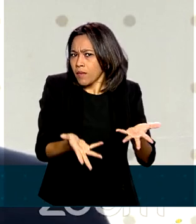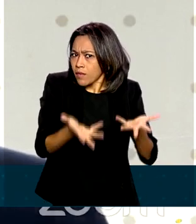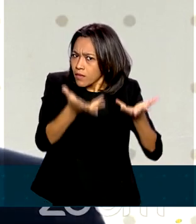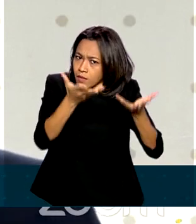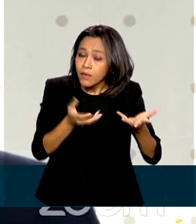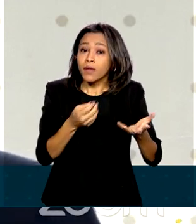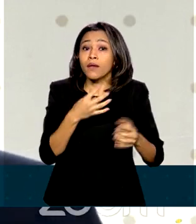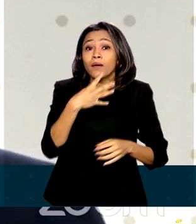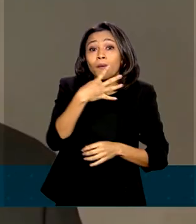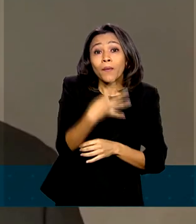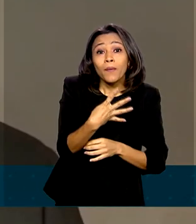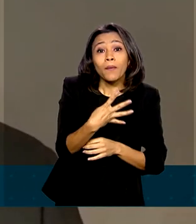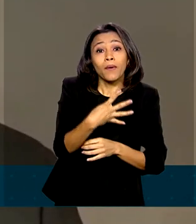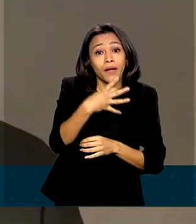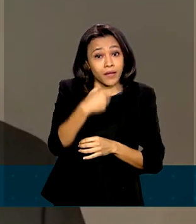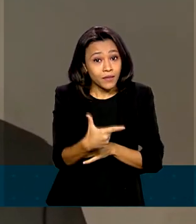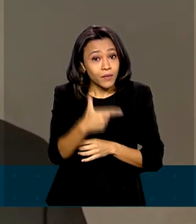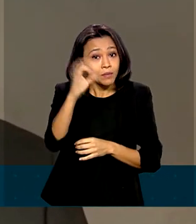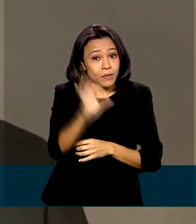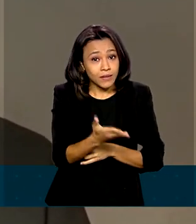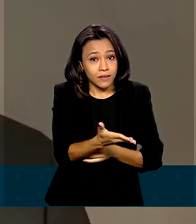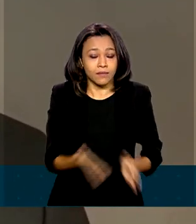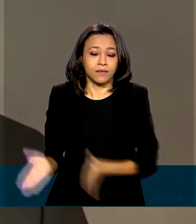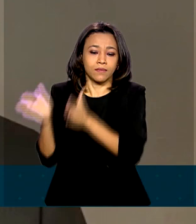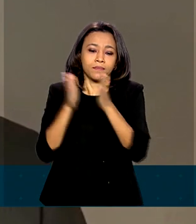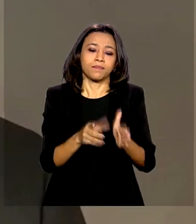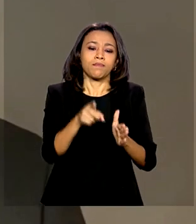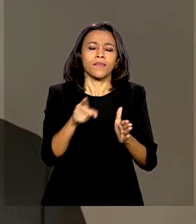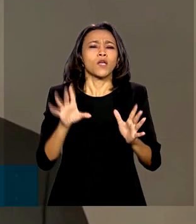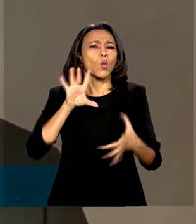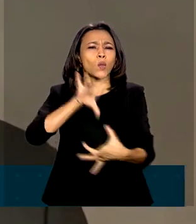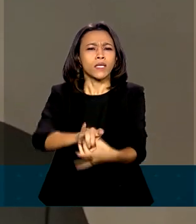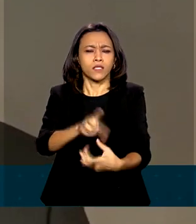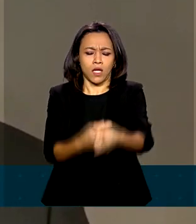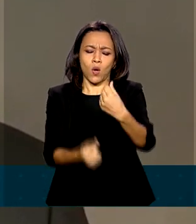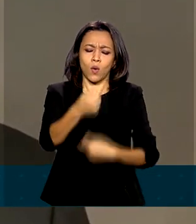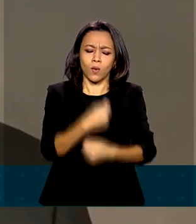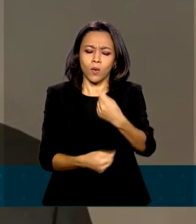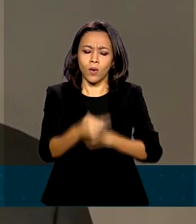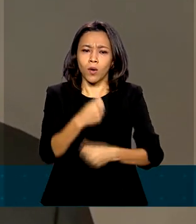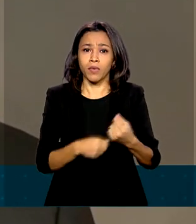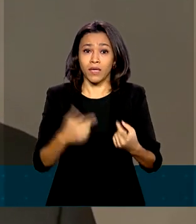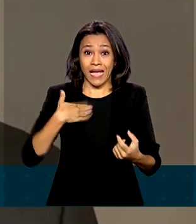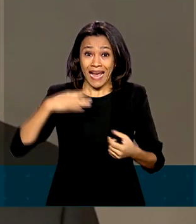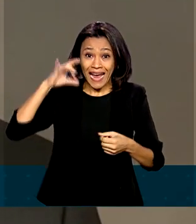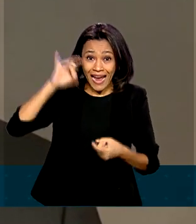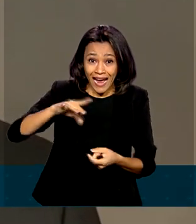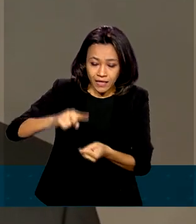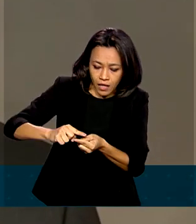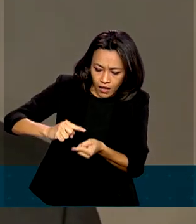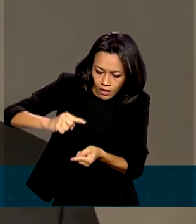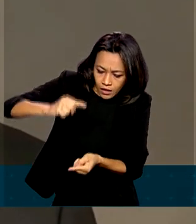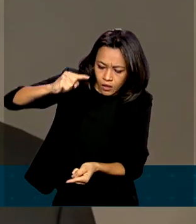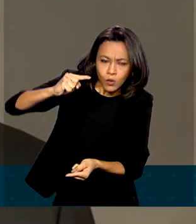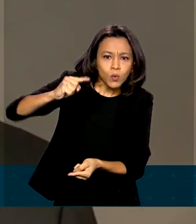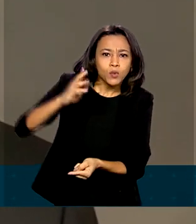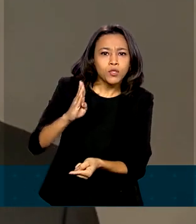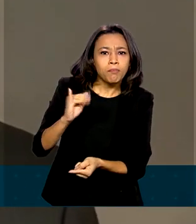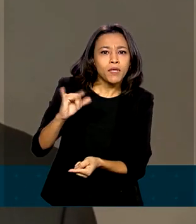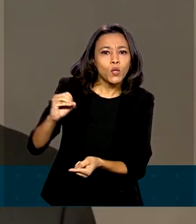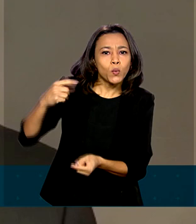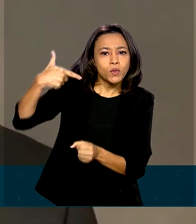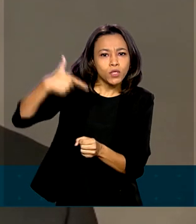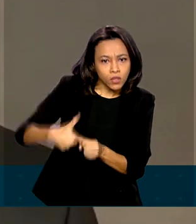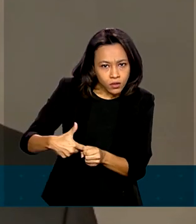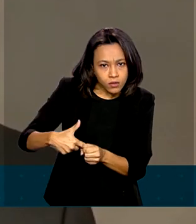42%. Do aspecto econômico, nós podemos dizer que cada litro de diesel, cada litro de biodiesel